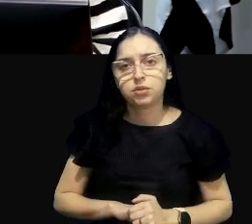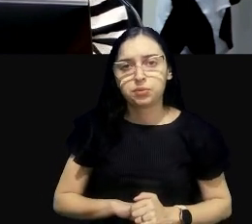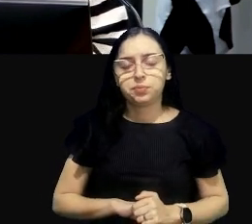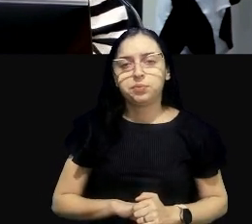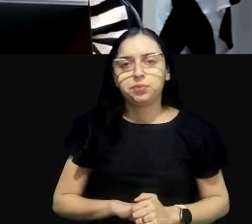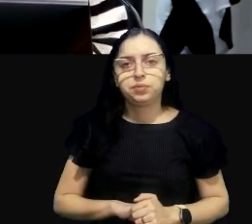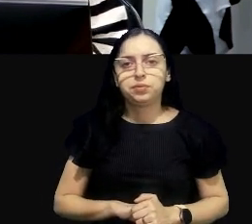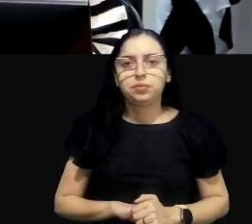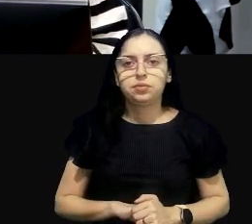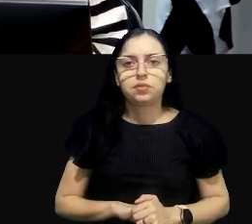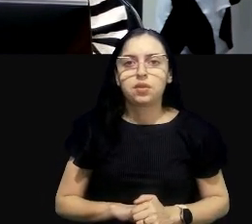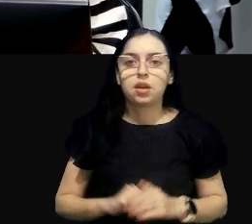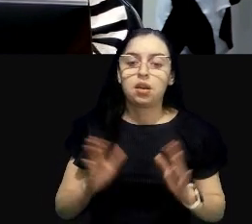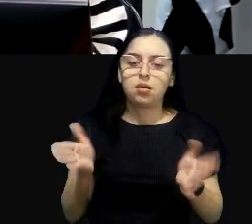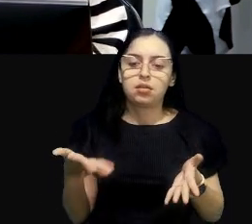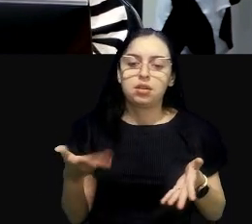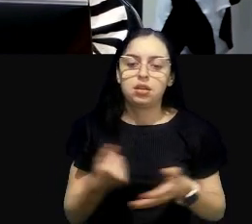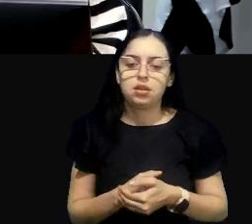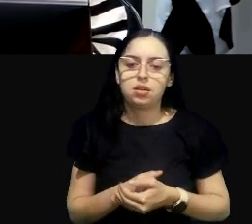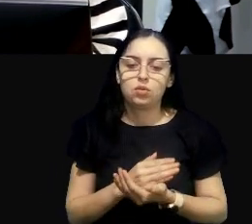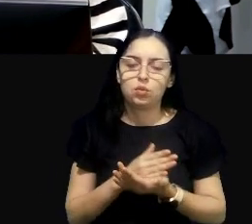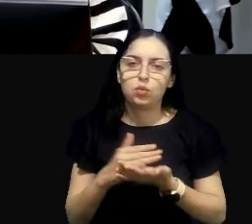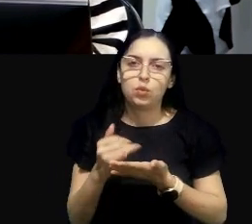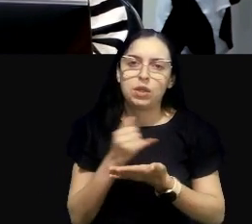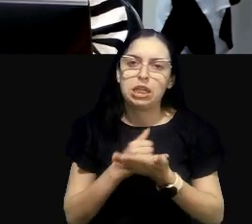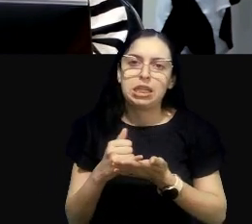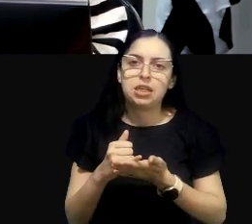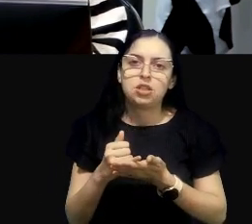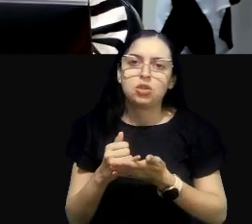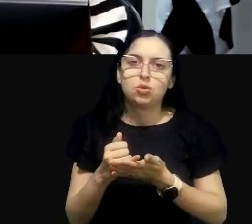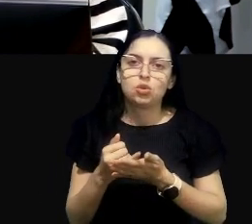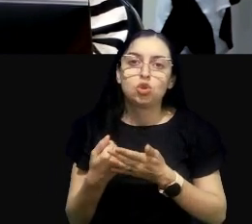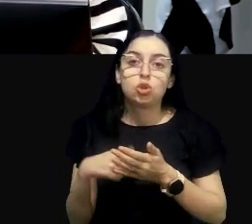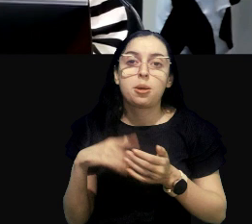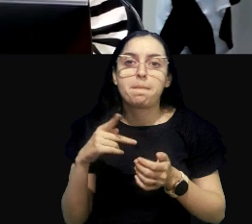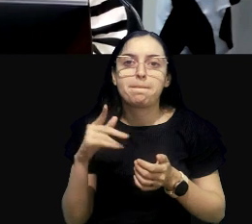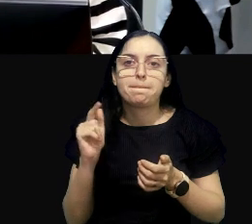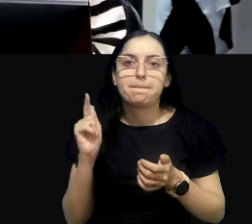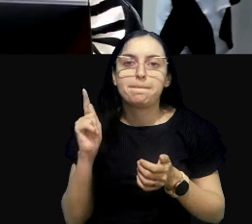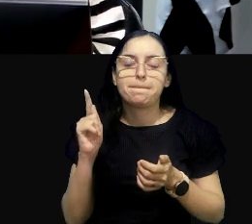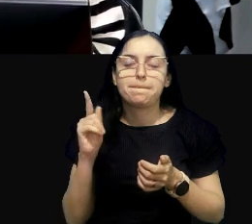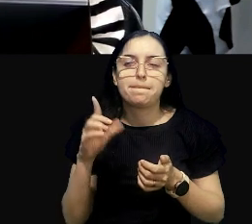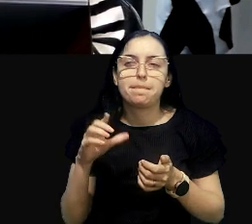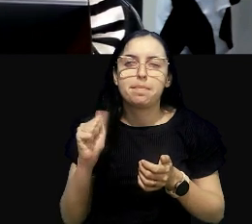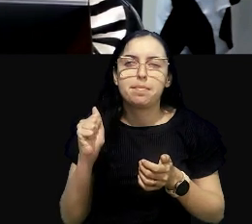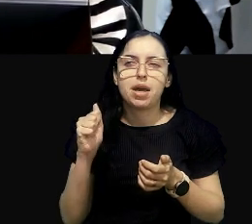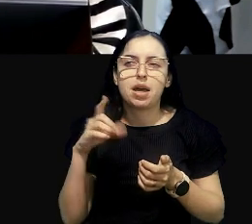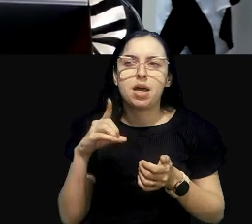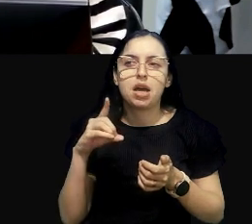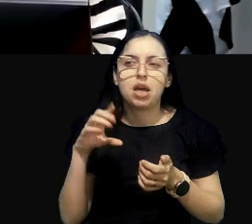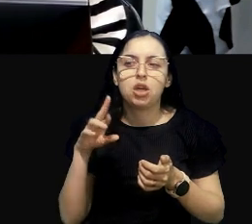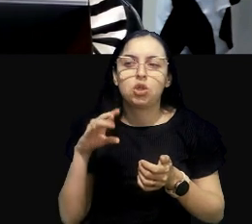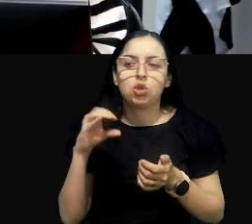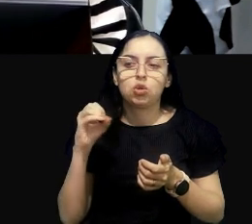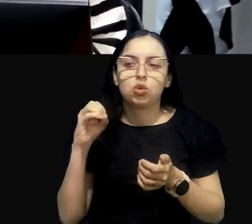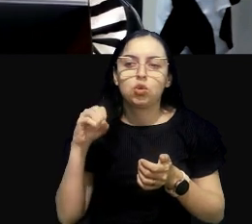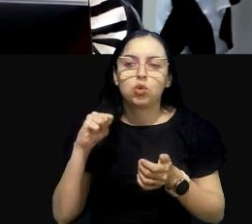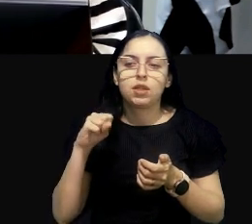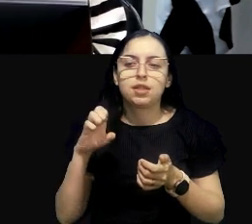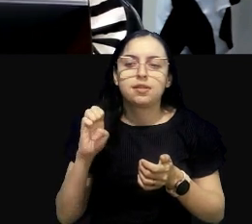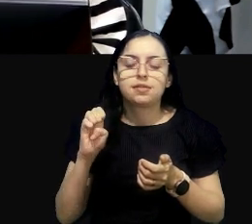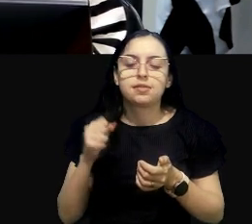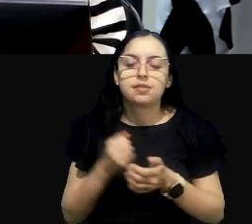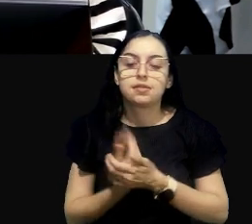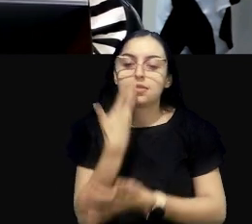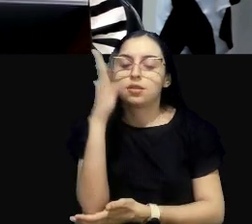Então, aqui, nesses padrões ambientais, o professor Davi vai nos trazer algumas questões para